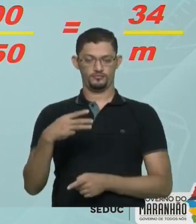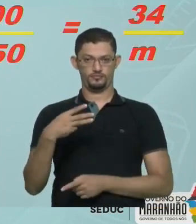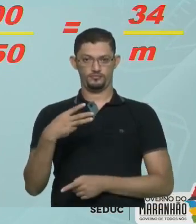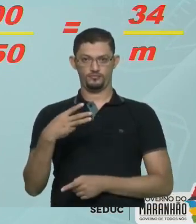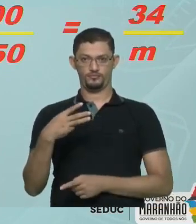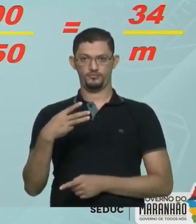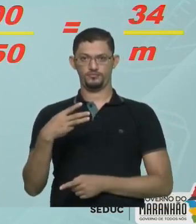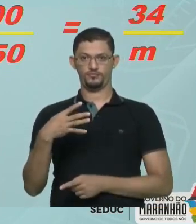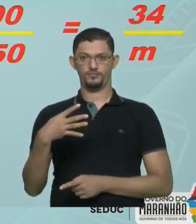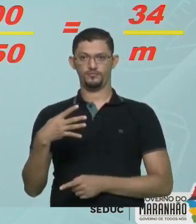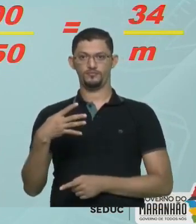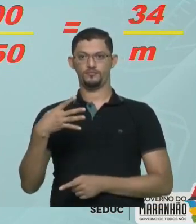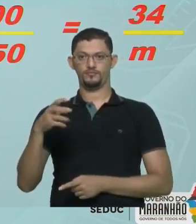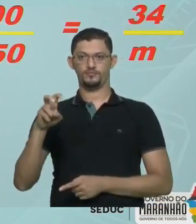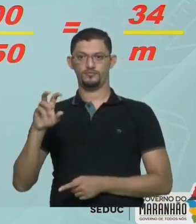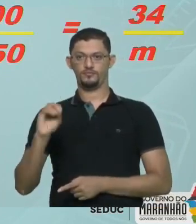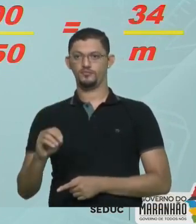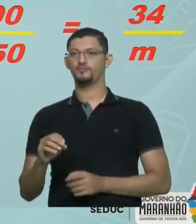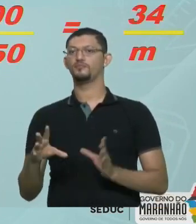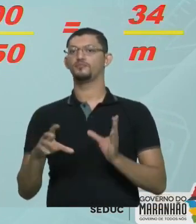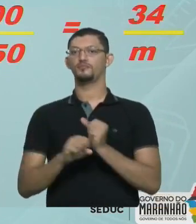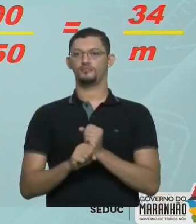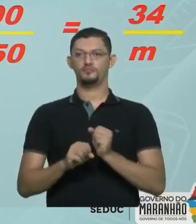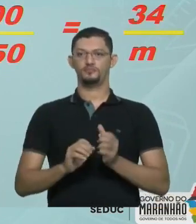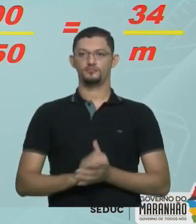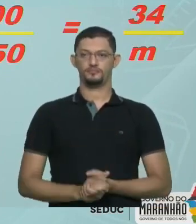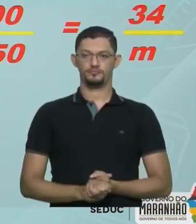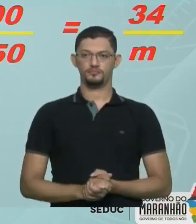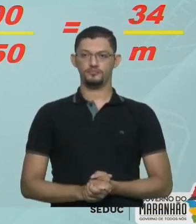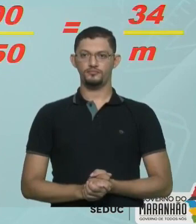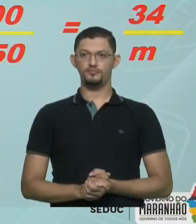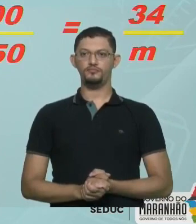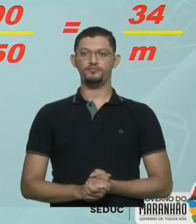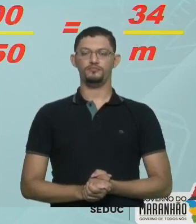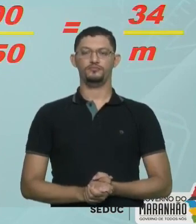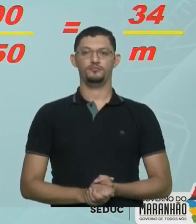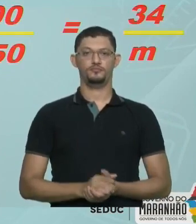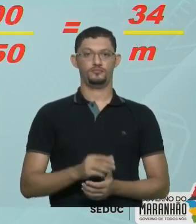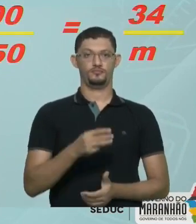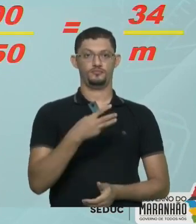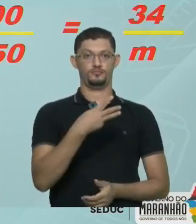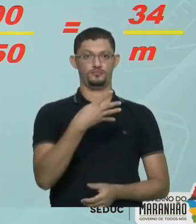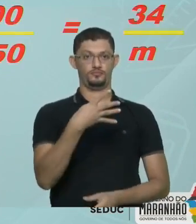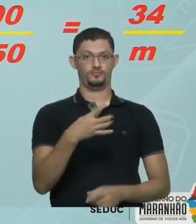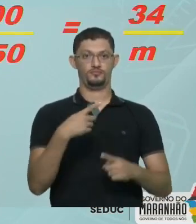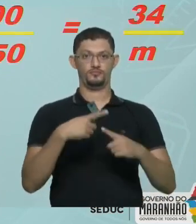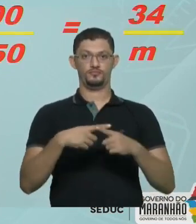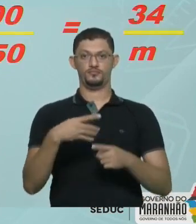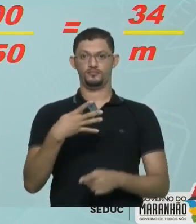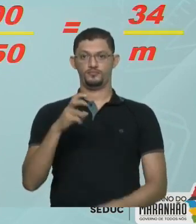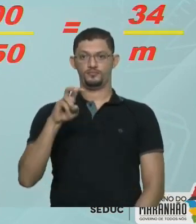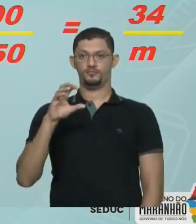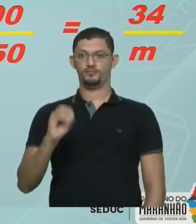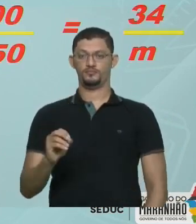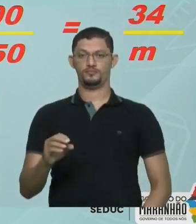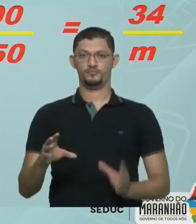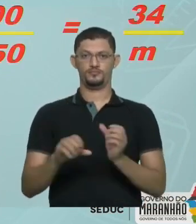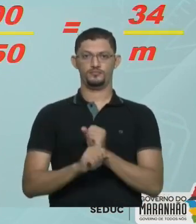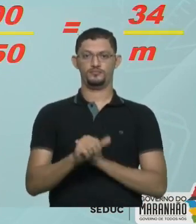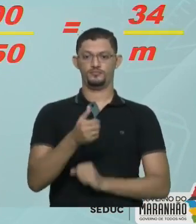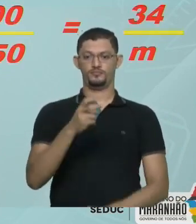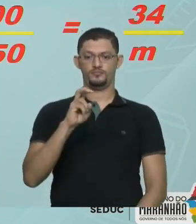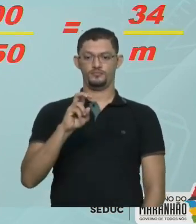100 vezes M Confere gente 34 vezes 450 Dá 15